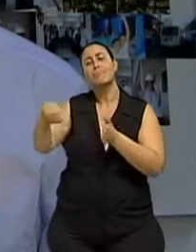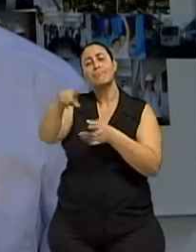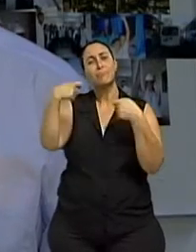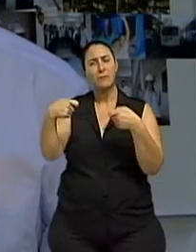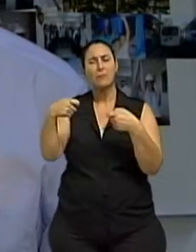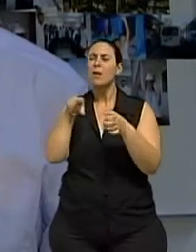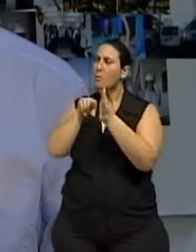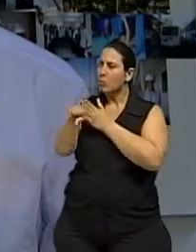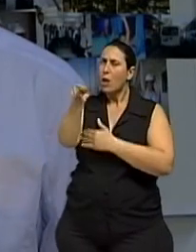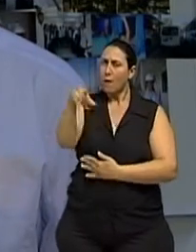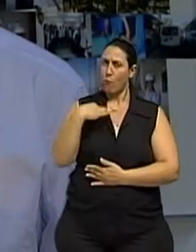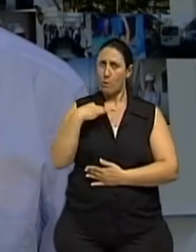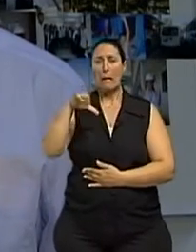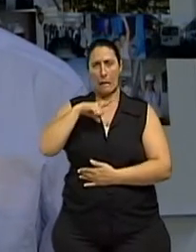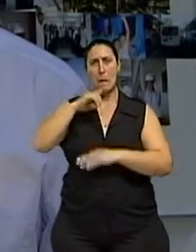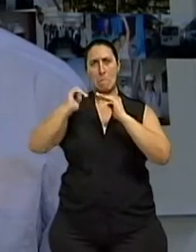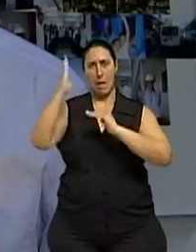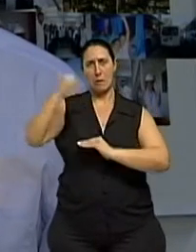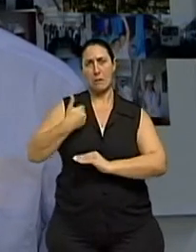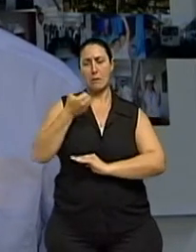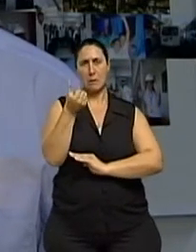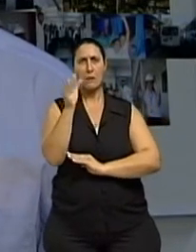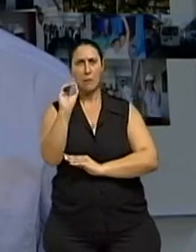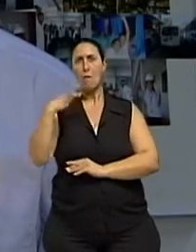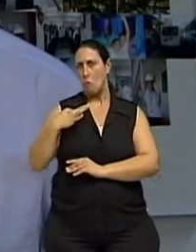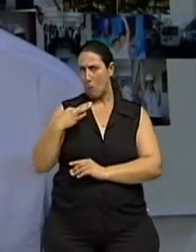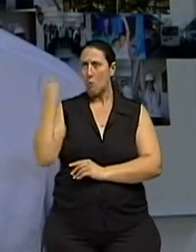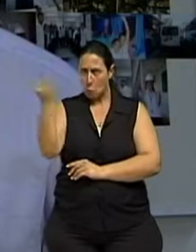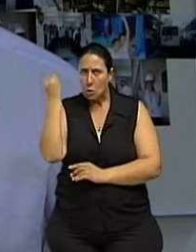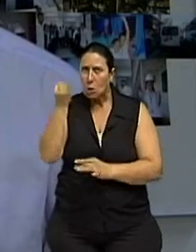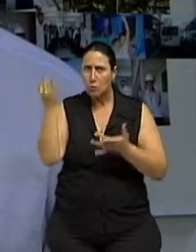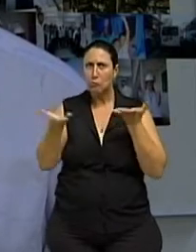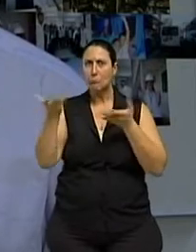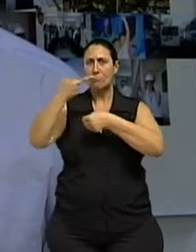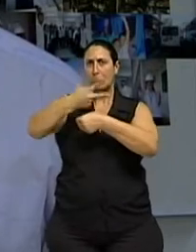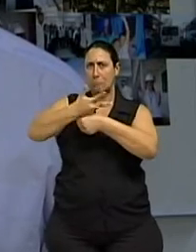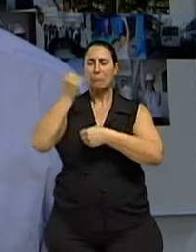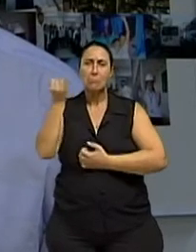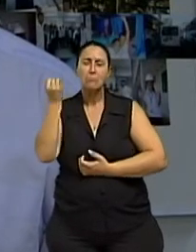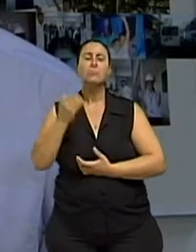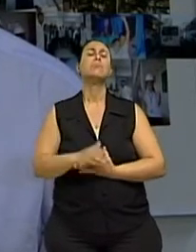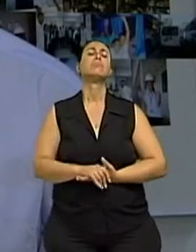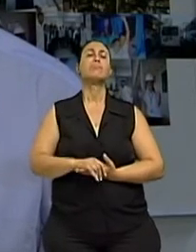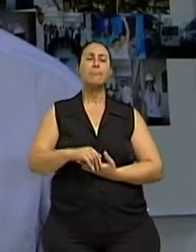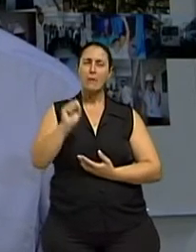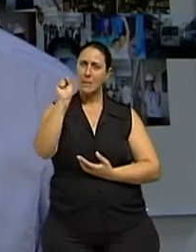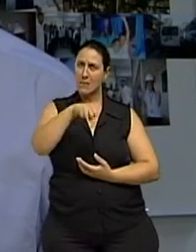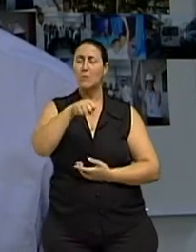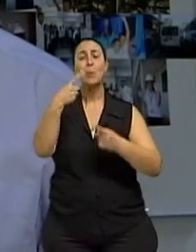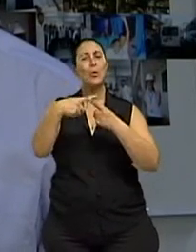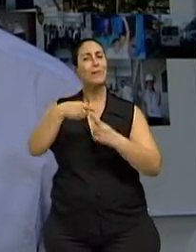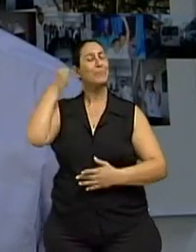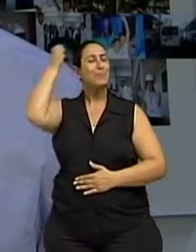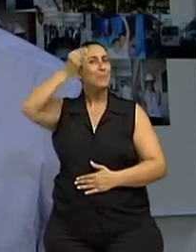60 anos. Você acha isso importante nessa faixa etária? É muito importante. A experiência de vida deles